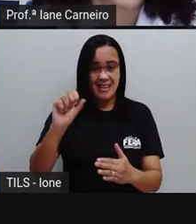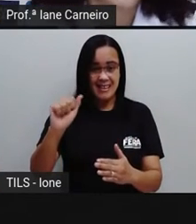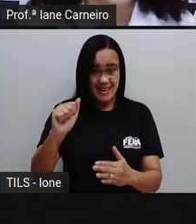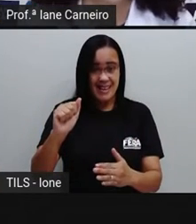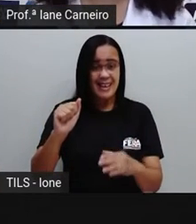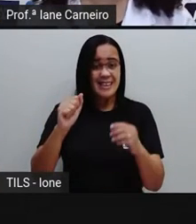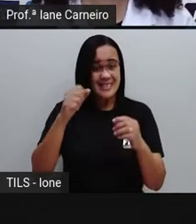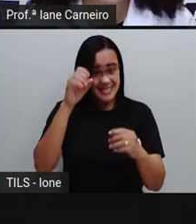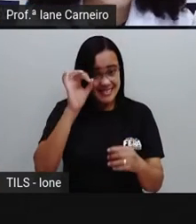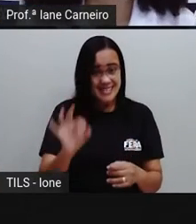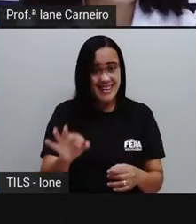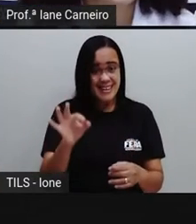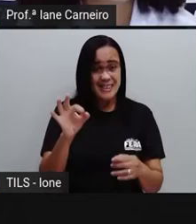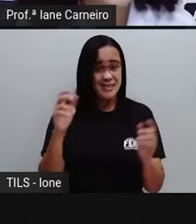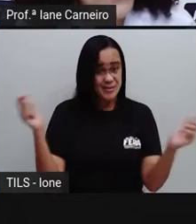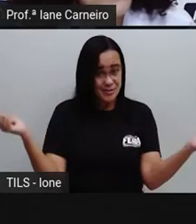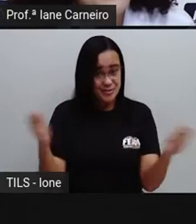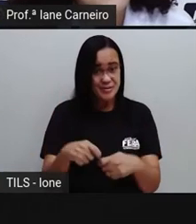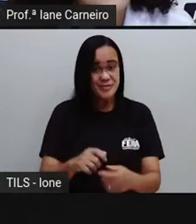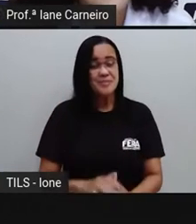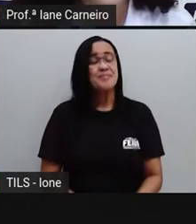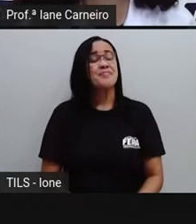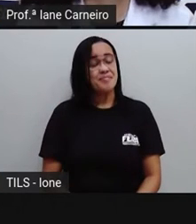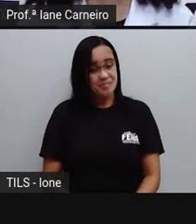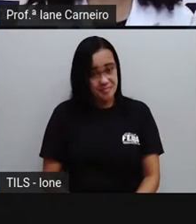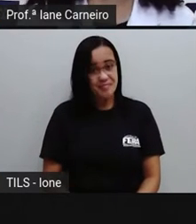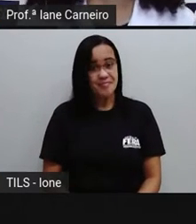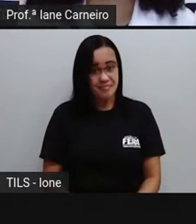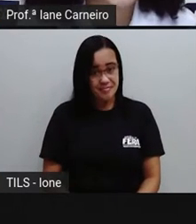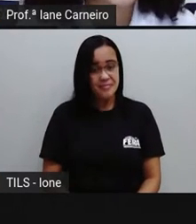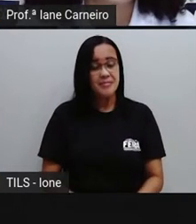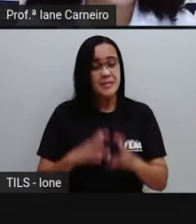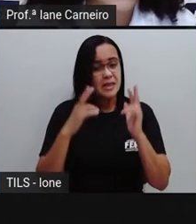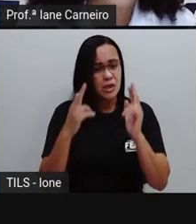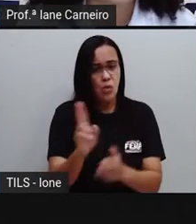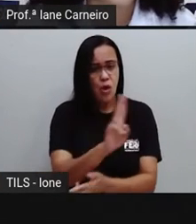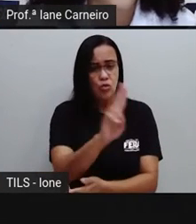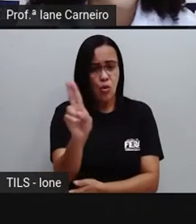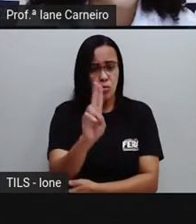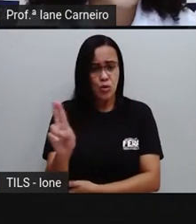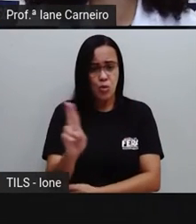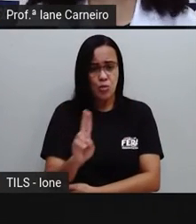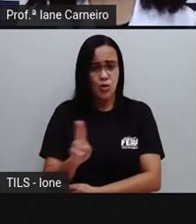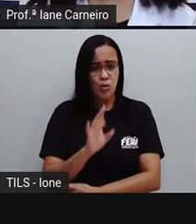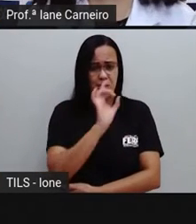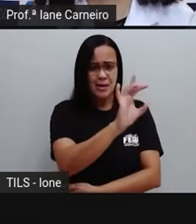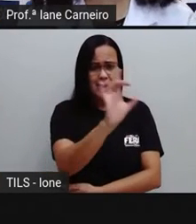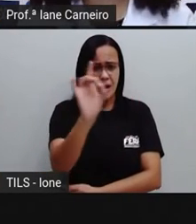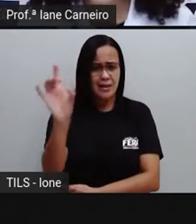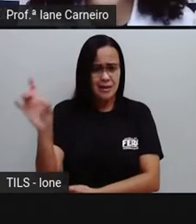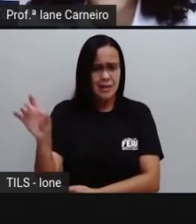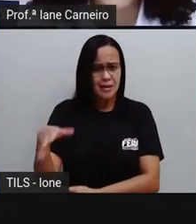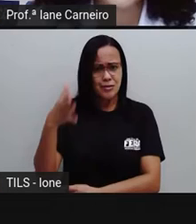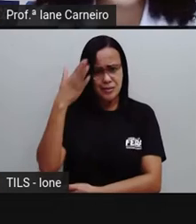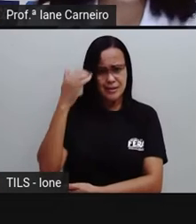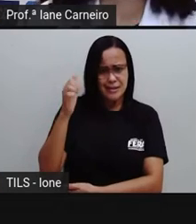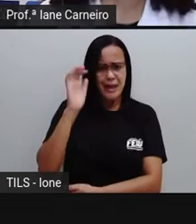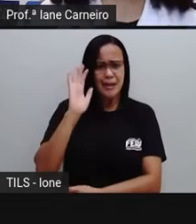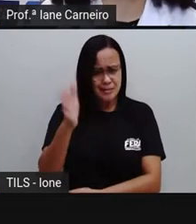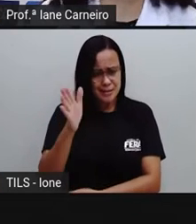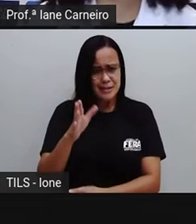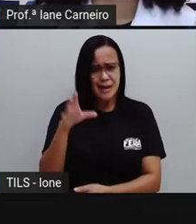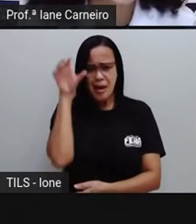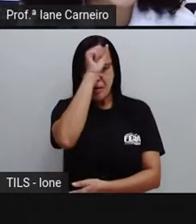escreve a palavra casa. É igual o nosso nome, né? O nome de vocês, vocês já não sabem de qual? Então, a gente lá na escola, né, no